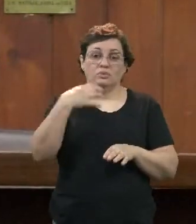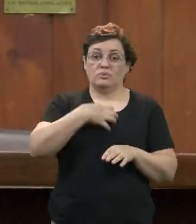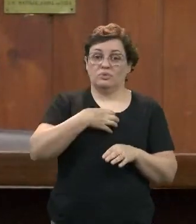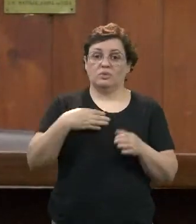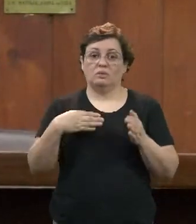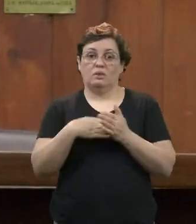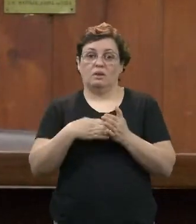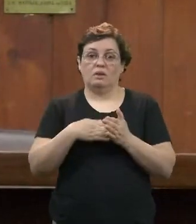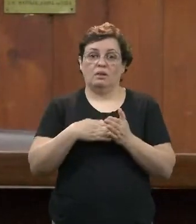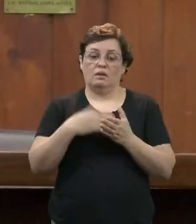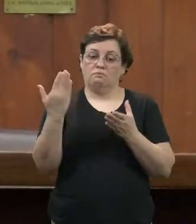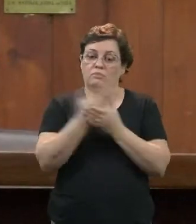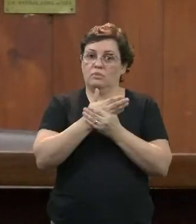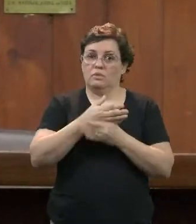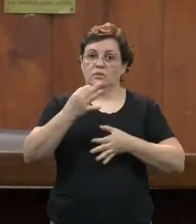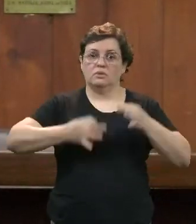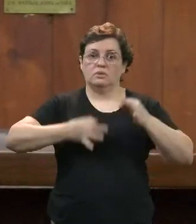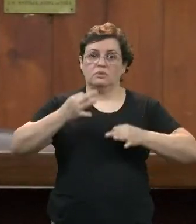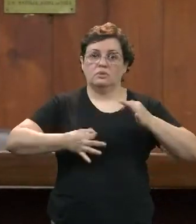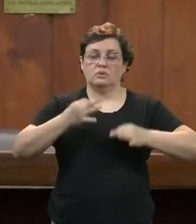através de ação judicial. Então,